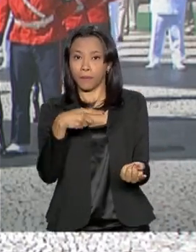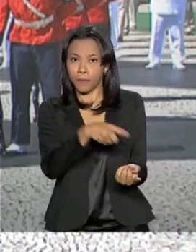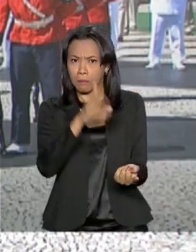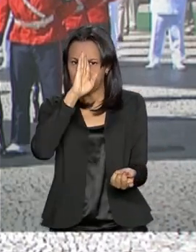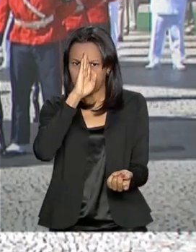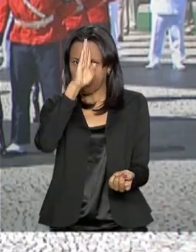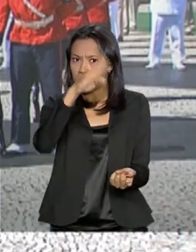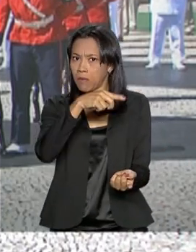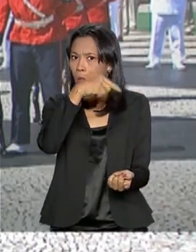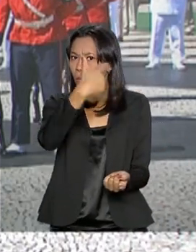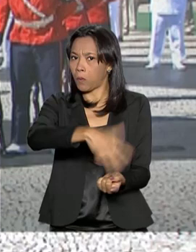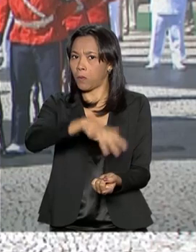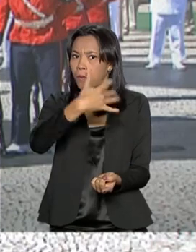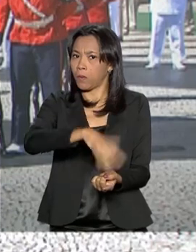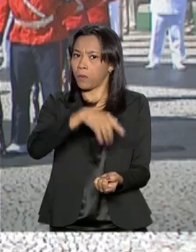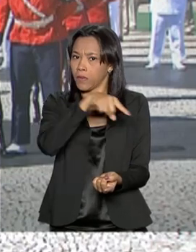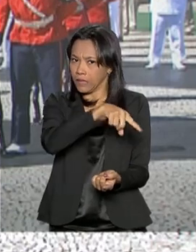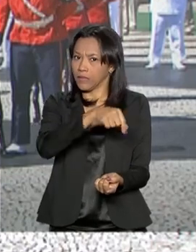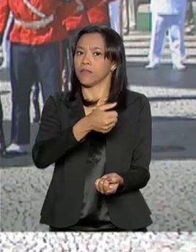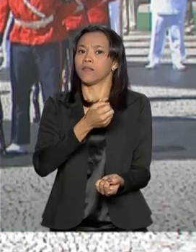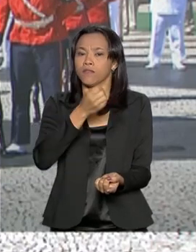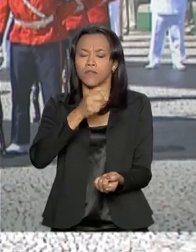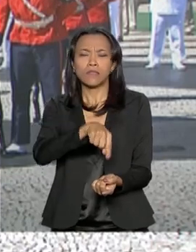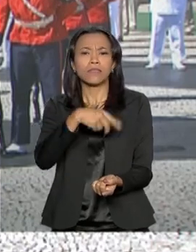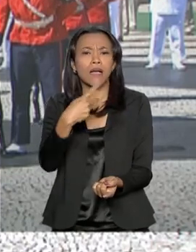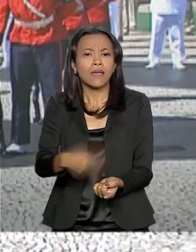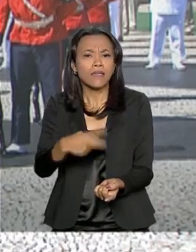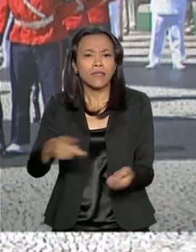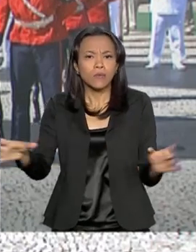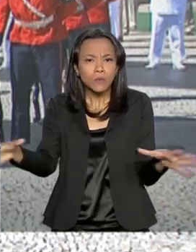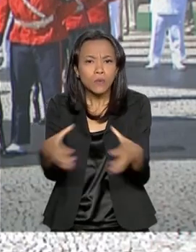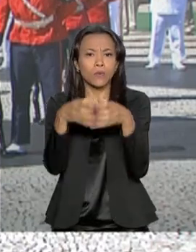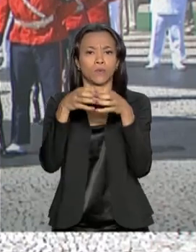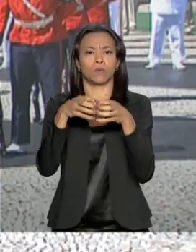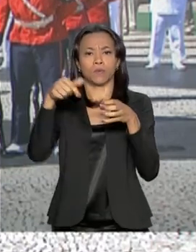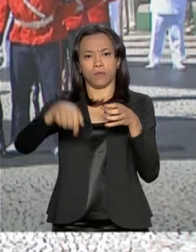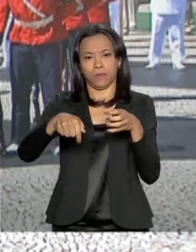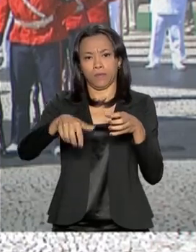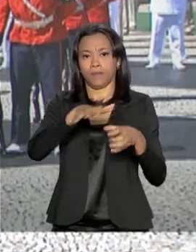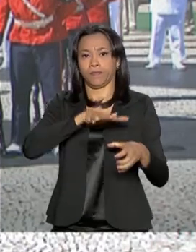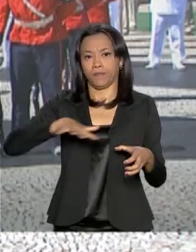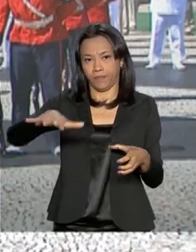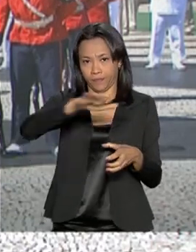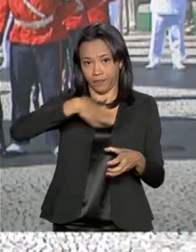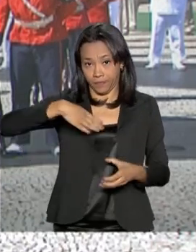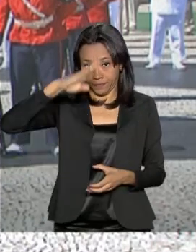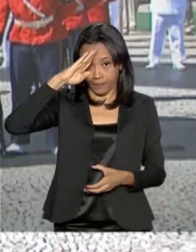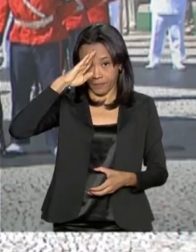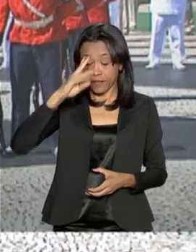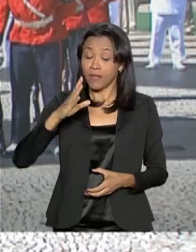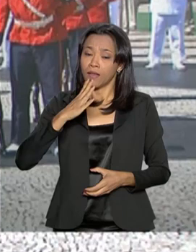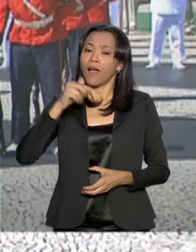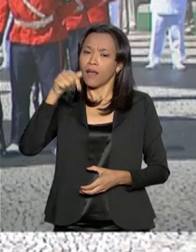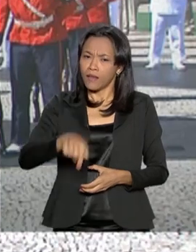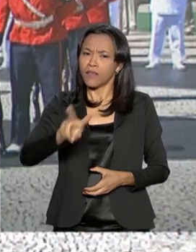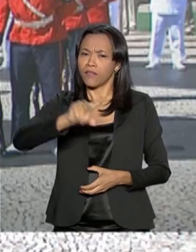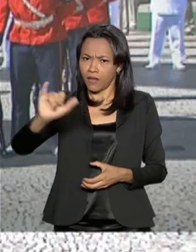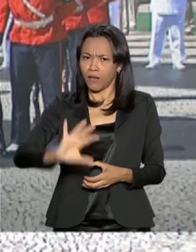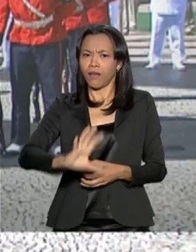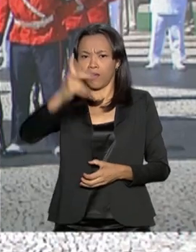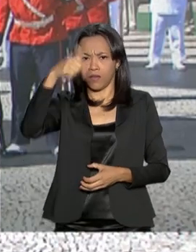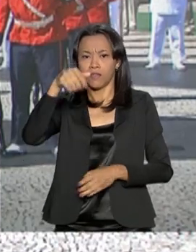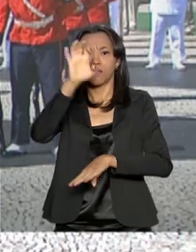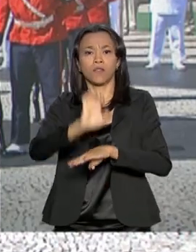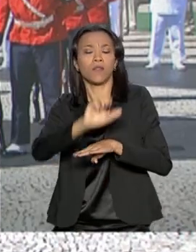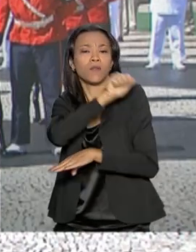destaque da tropa de praças aqui do Corpo de Fuzileiros Navais. Depois dessa cerimônia que vai acontecer aqui no Rio de Janeiro,